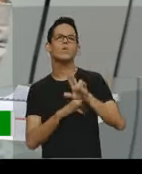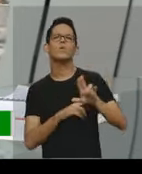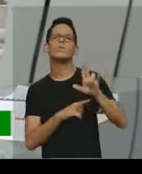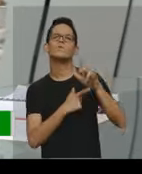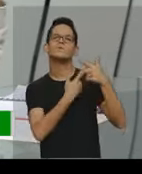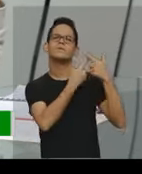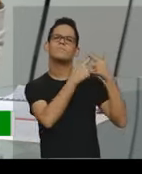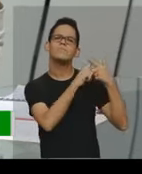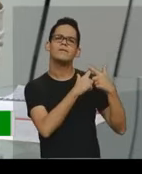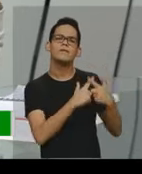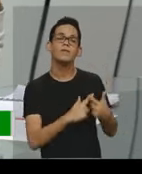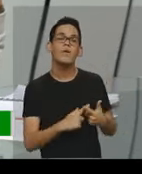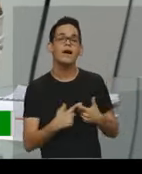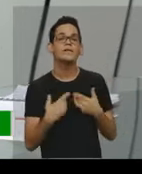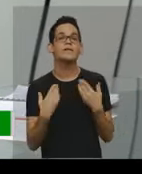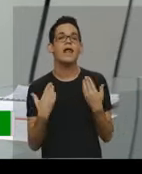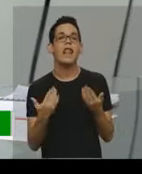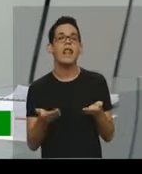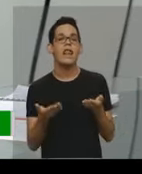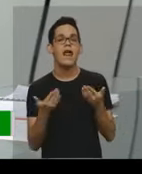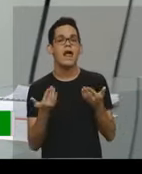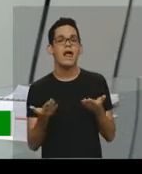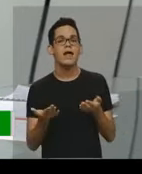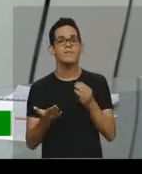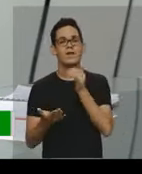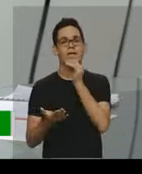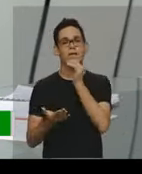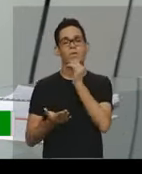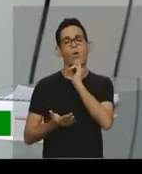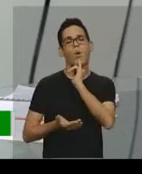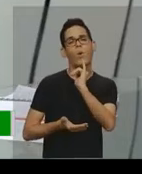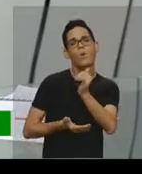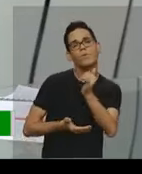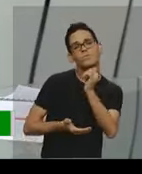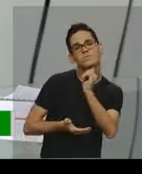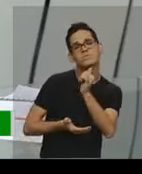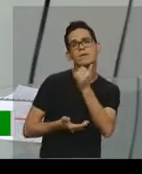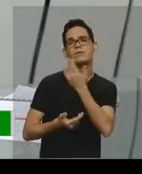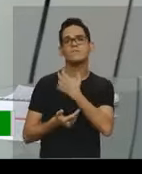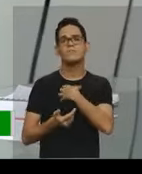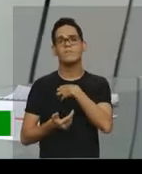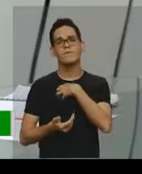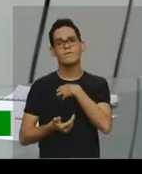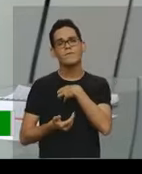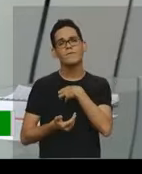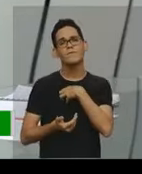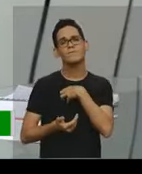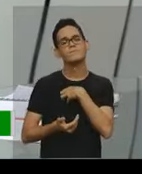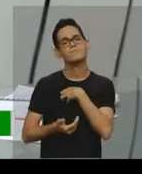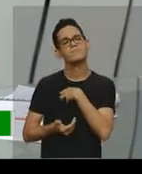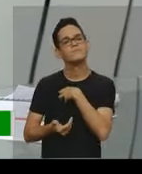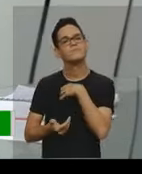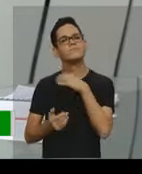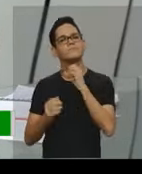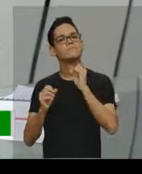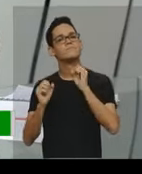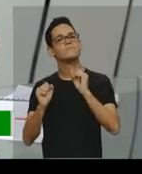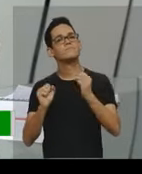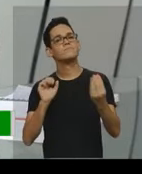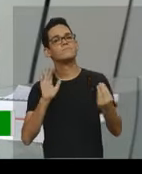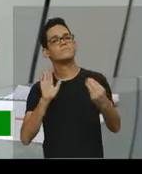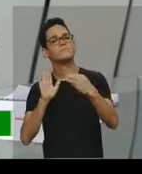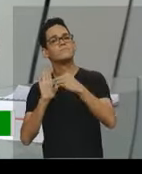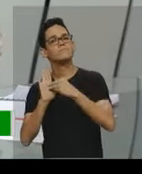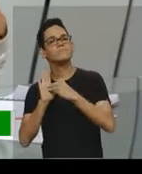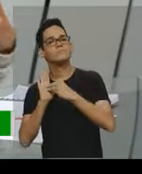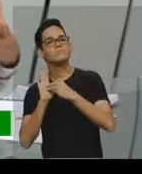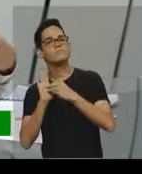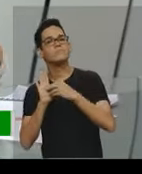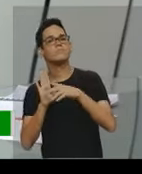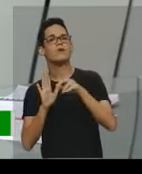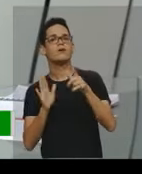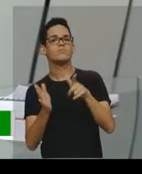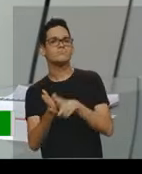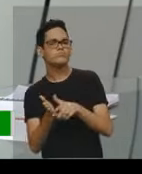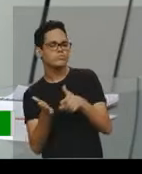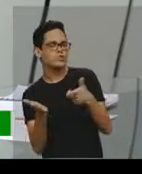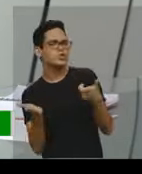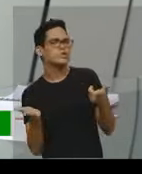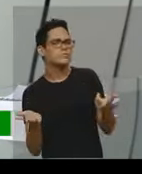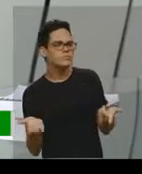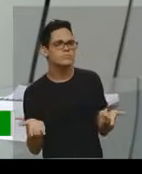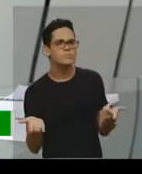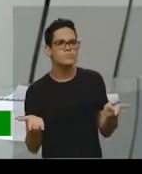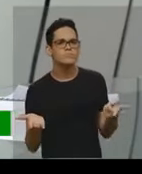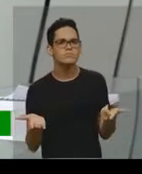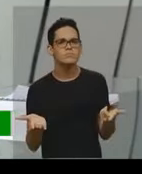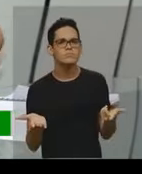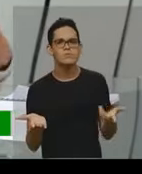dizer, mais leve no sentido que é uma, uma, ela pode vir de uma, pode ser jornalística, pode